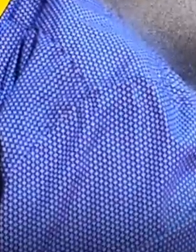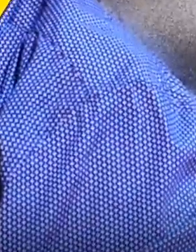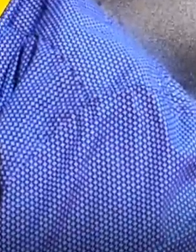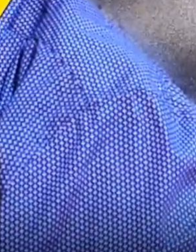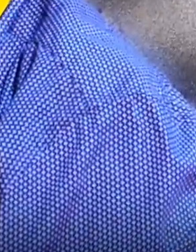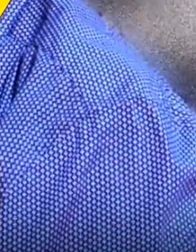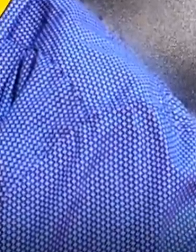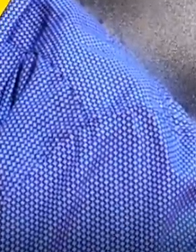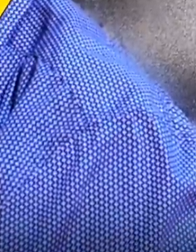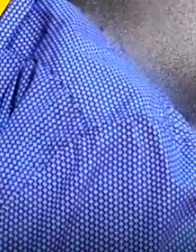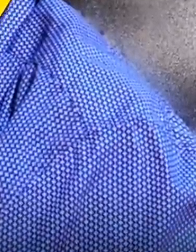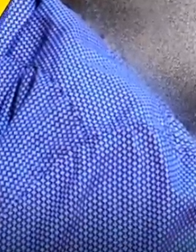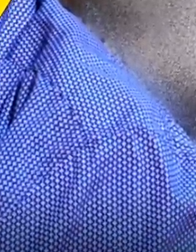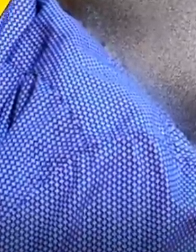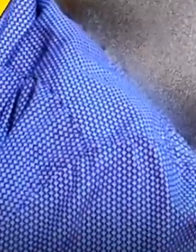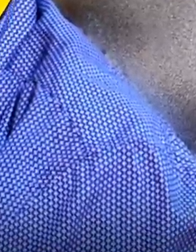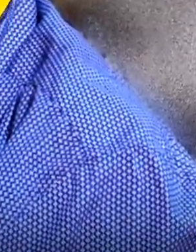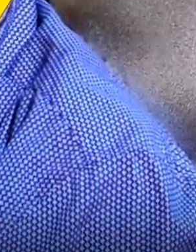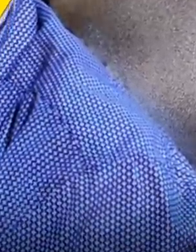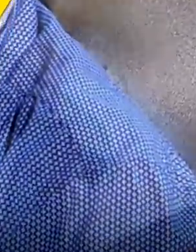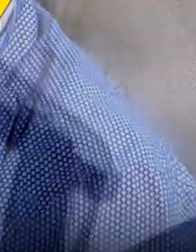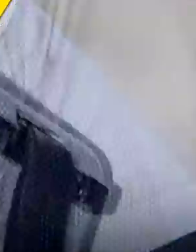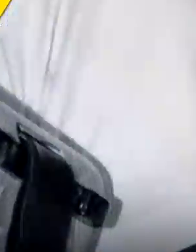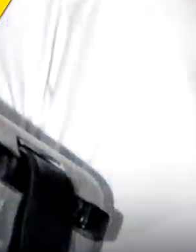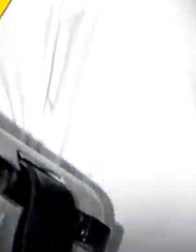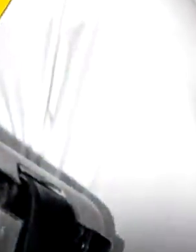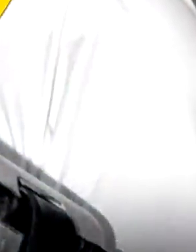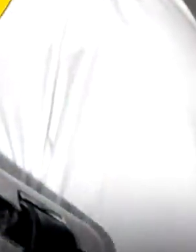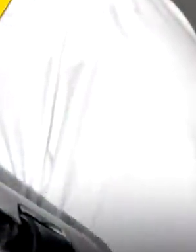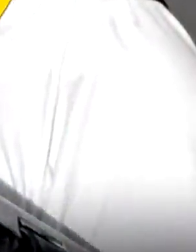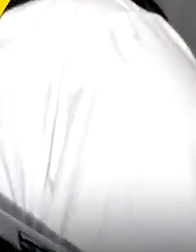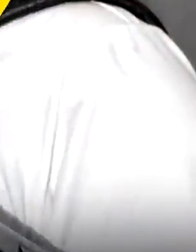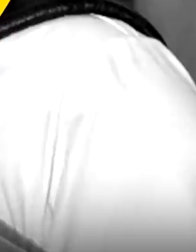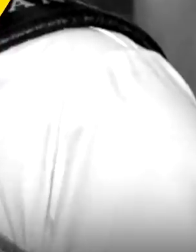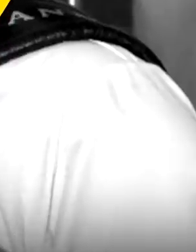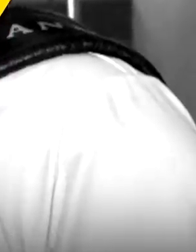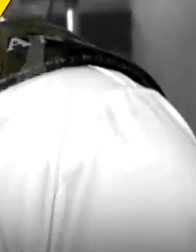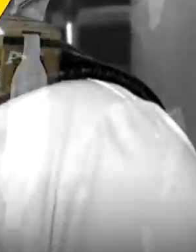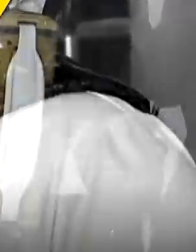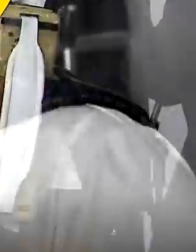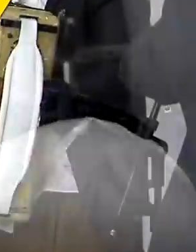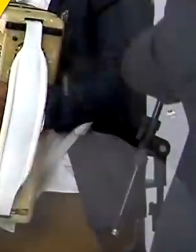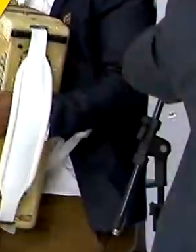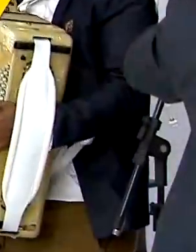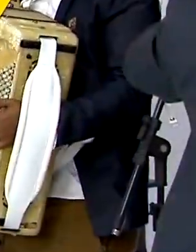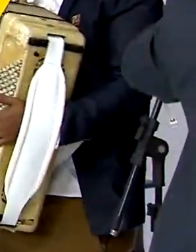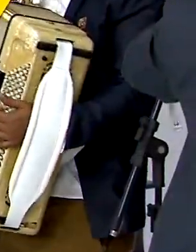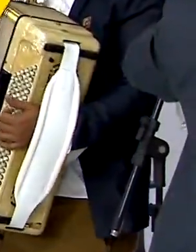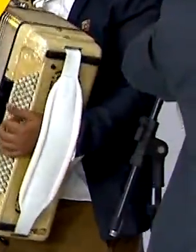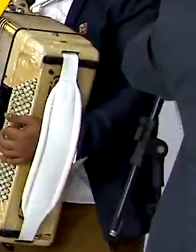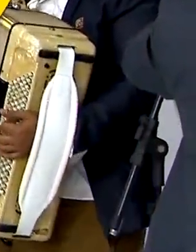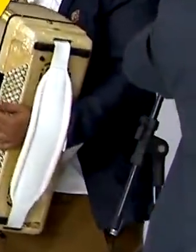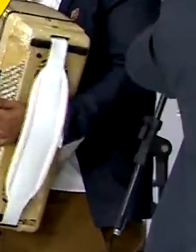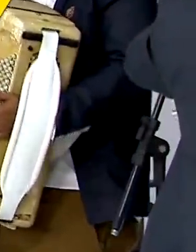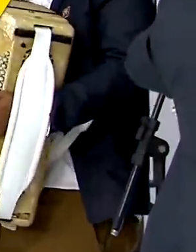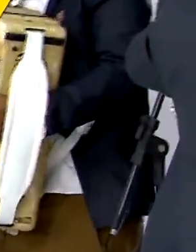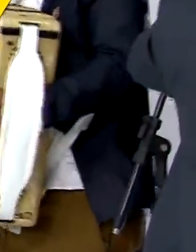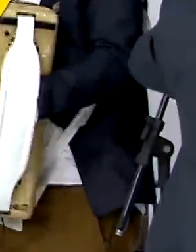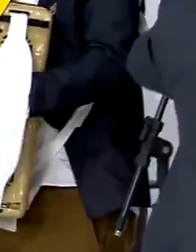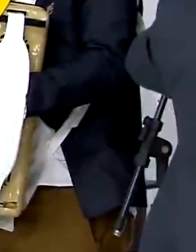Nenê, o que aconteceu? Lindo, estão todos te querendo,